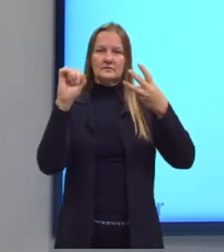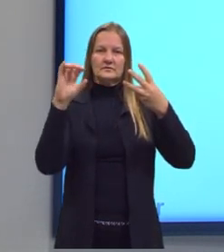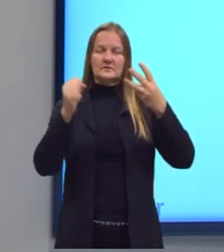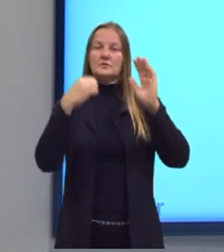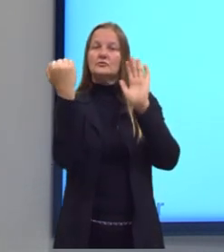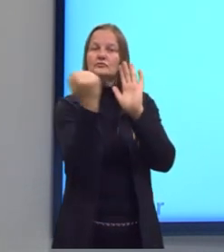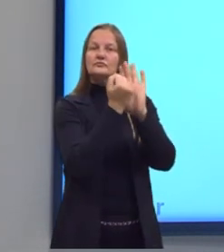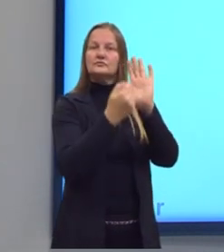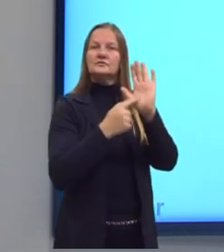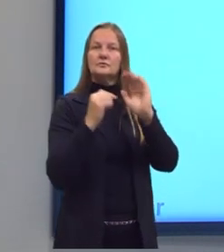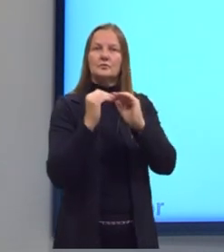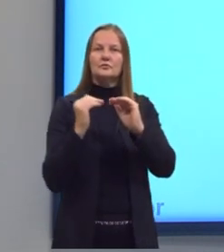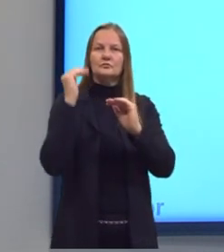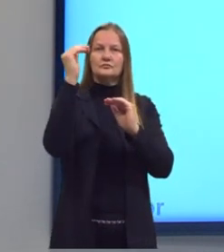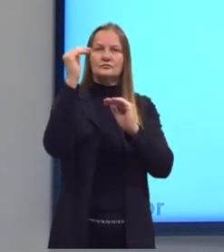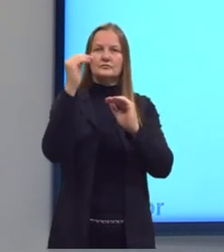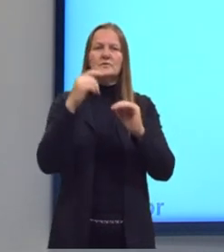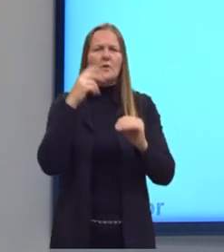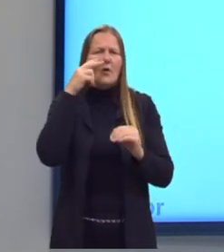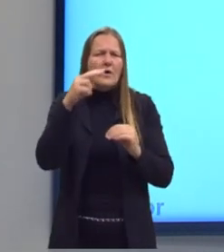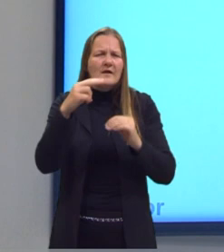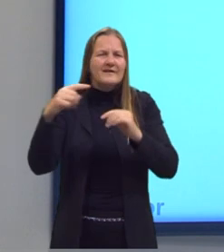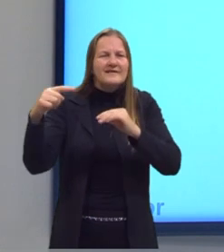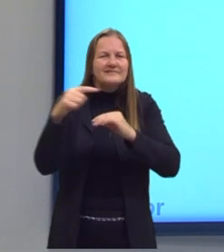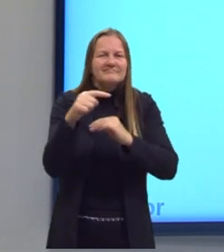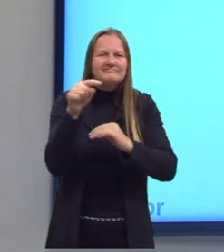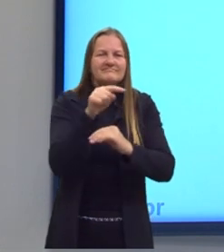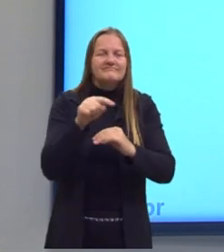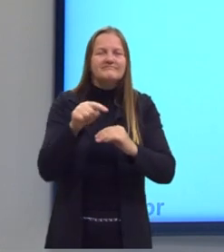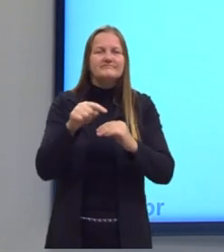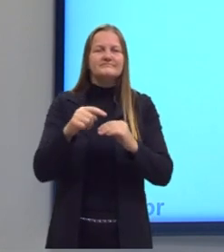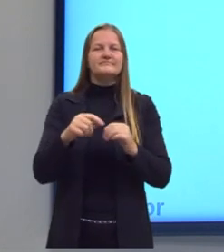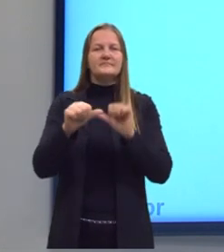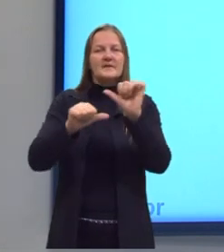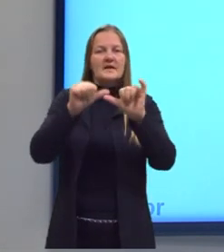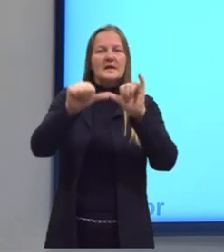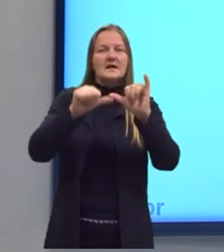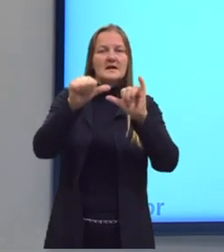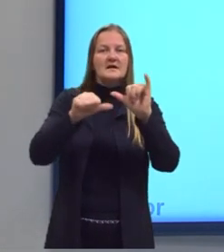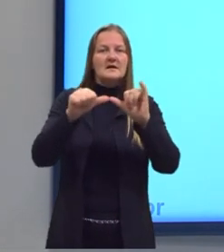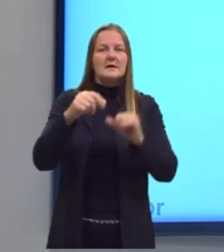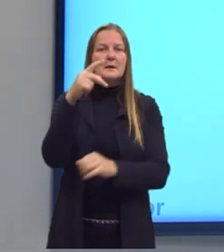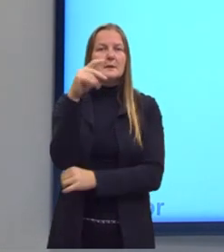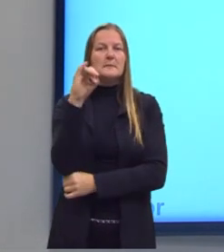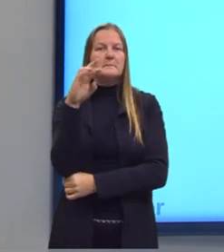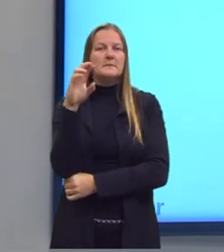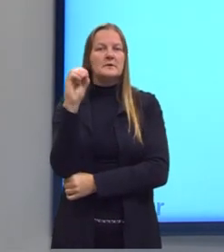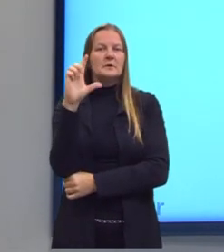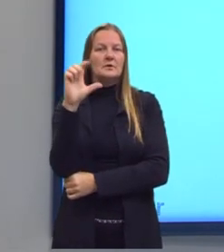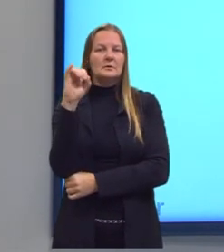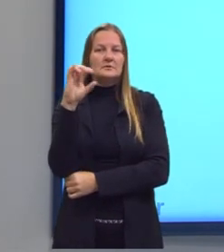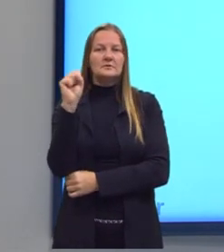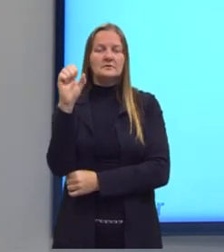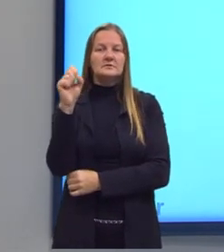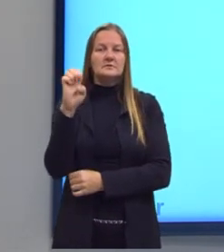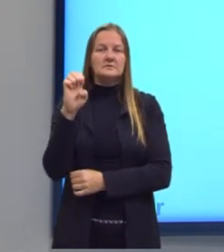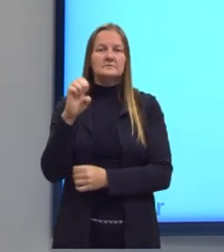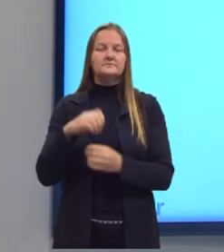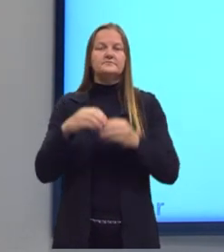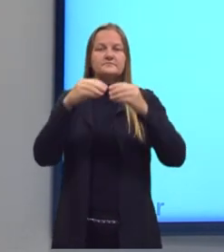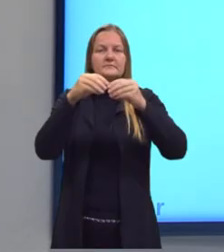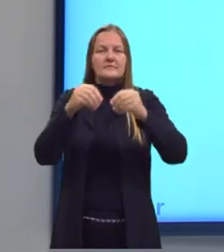que vai acima da seta da reação, tá? Uma pirólise é quando eu decomponho alguma